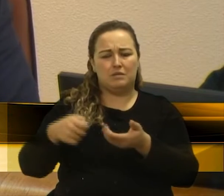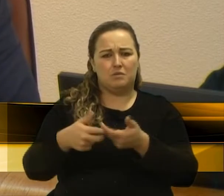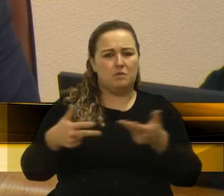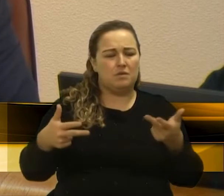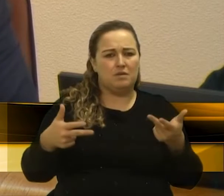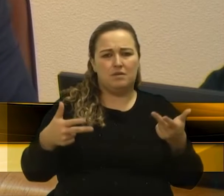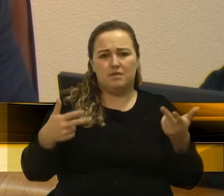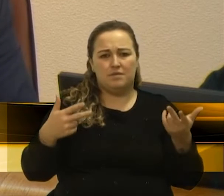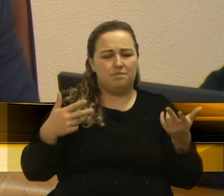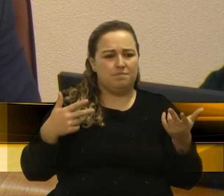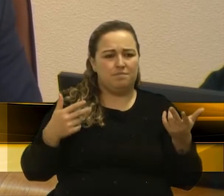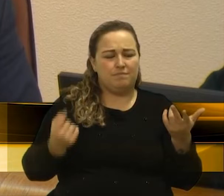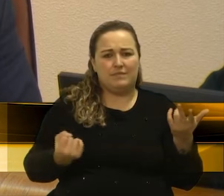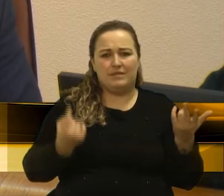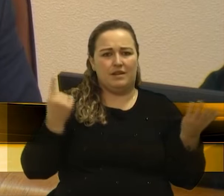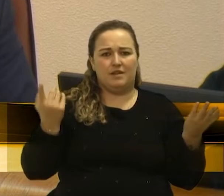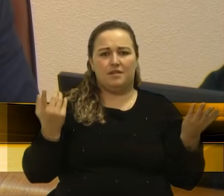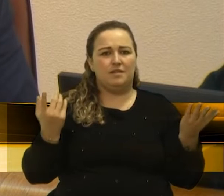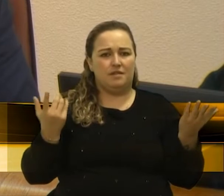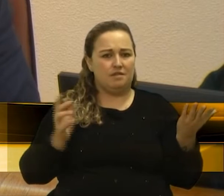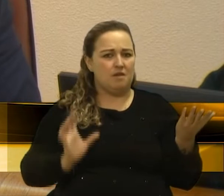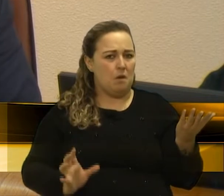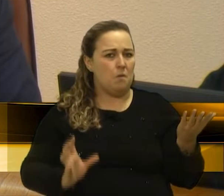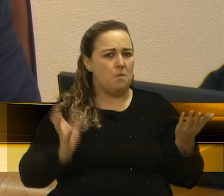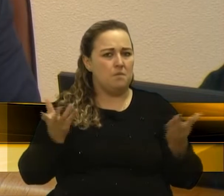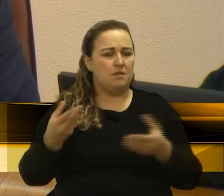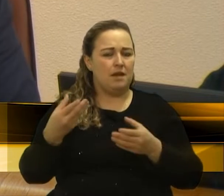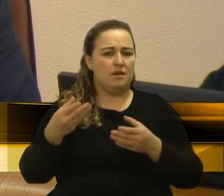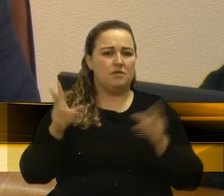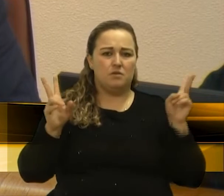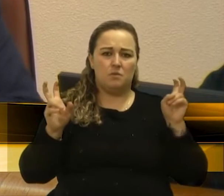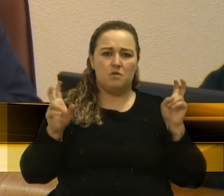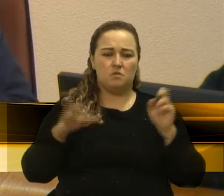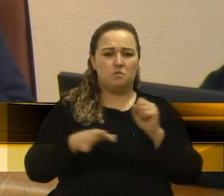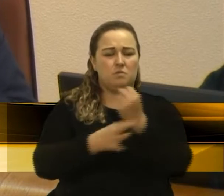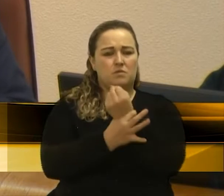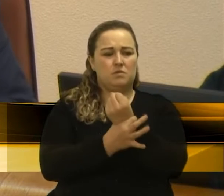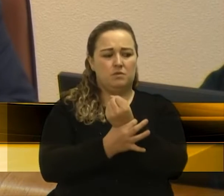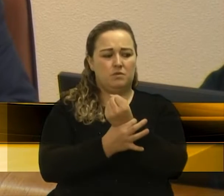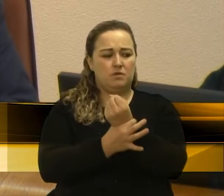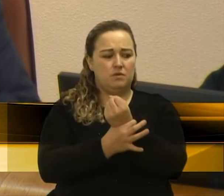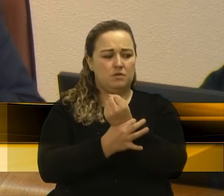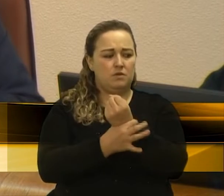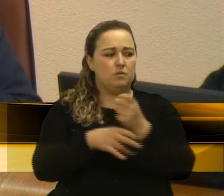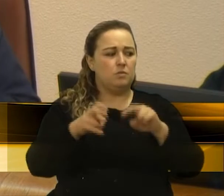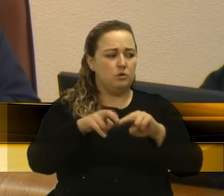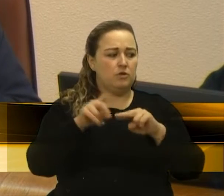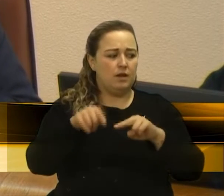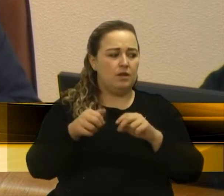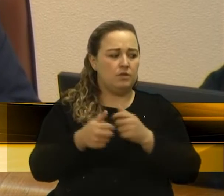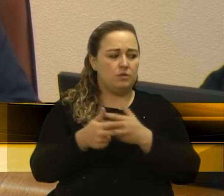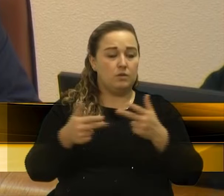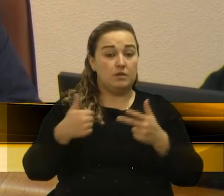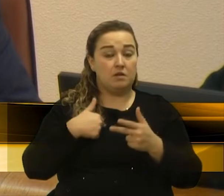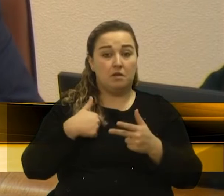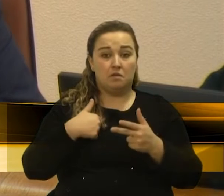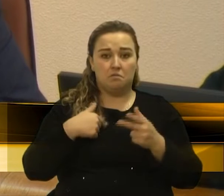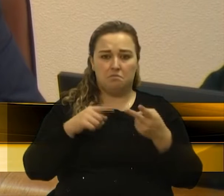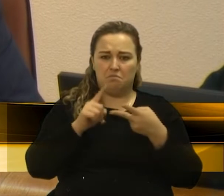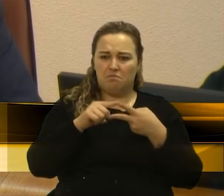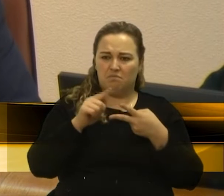tem sido assim em relação às questões de segurança. Então, são essas as questões que eu queria do lutador de jiu-jitsu.